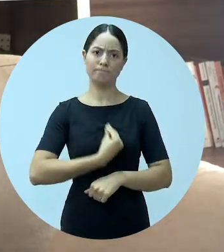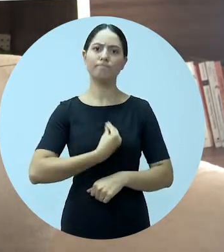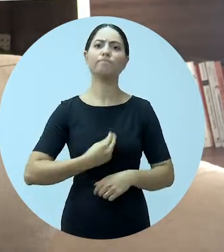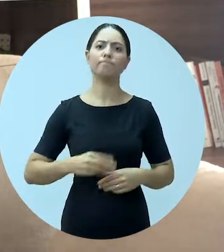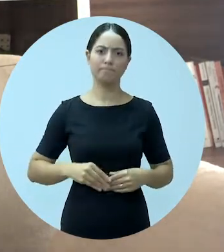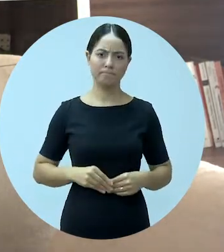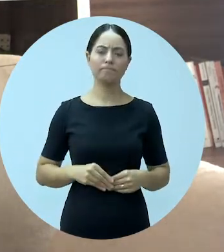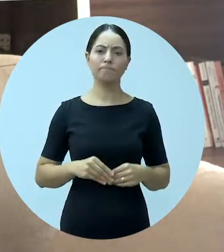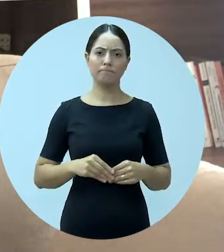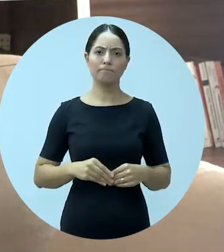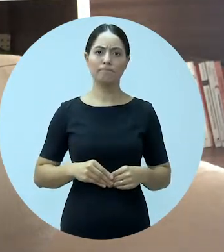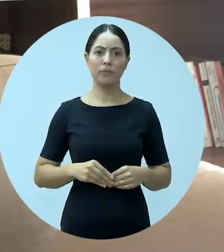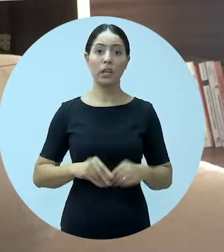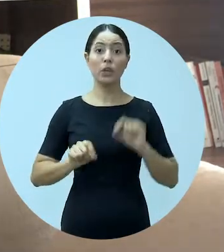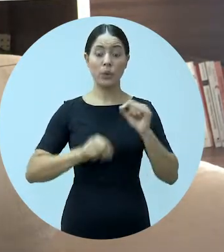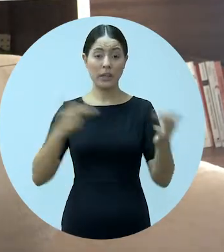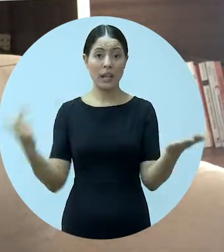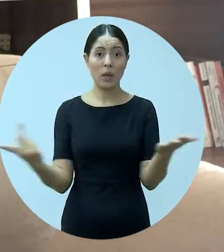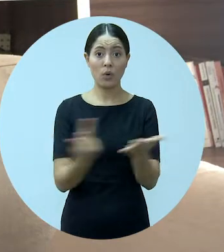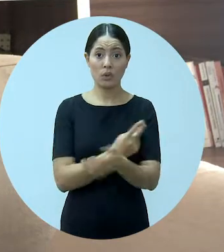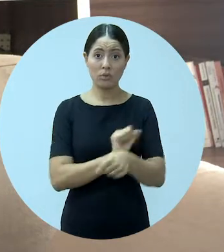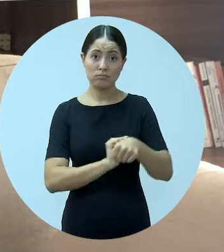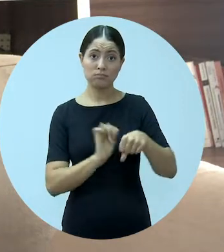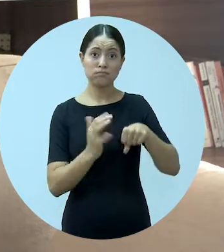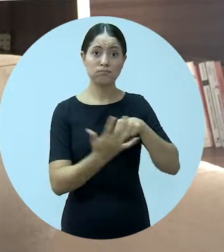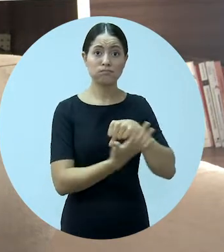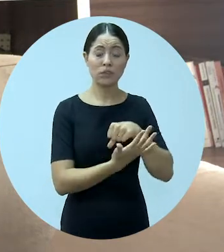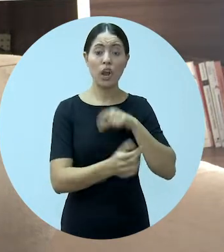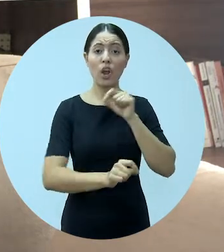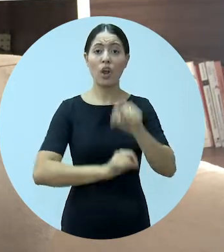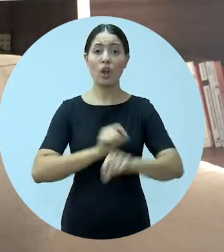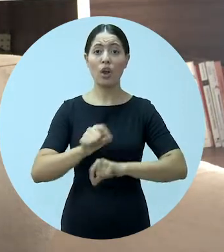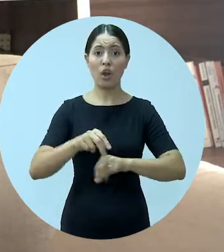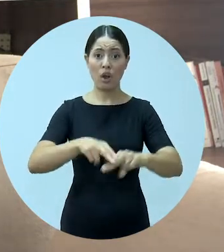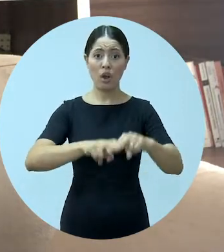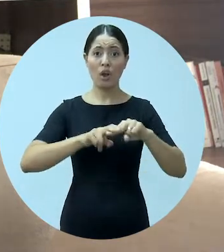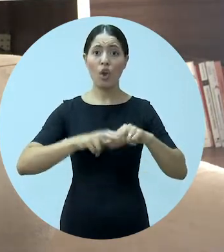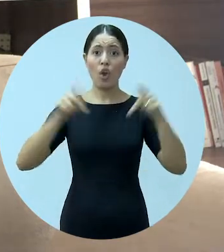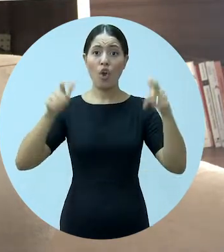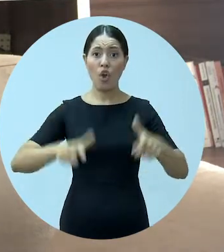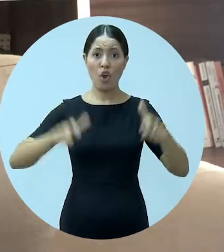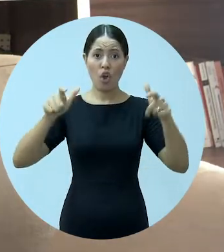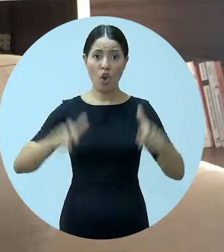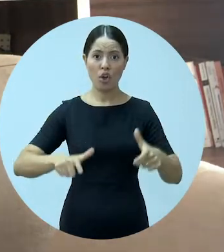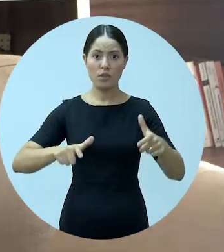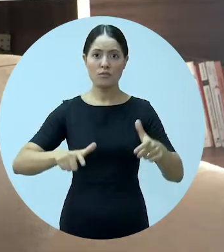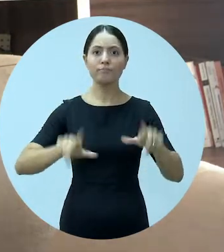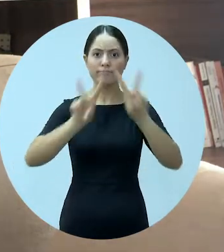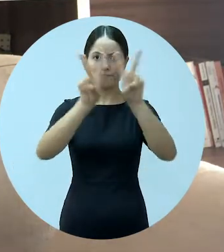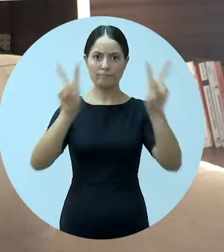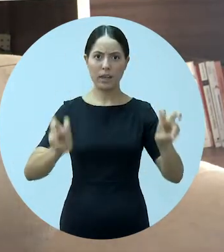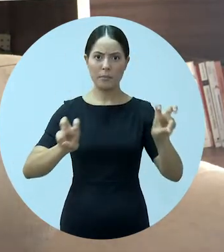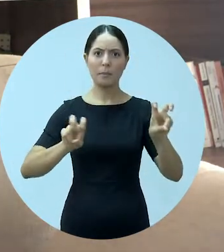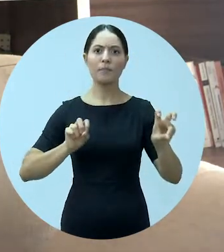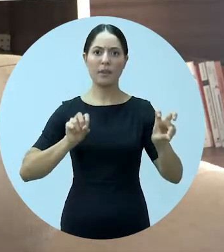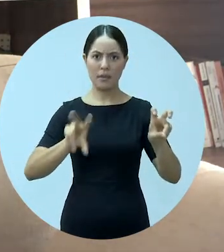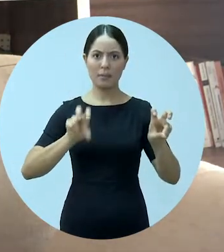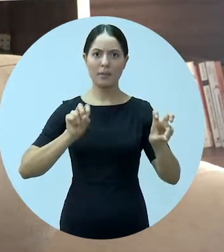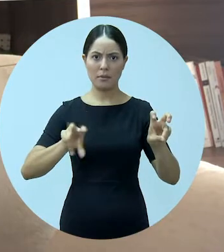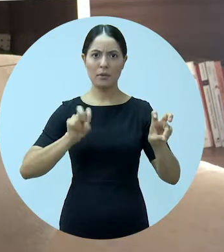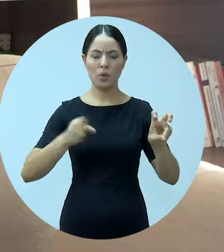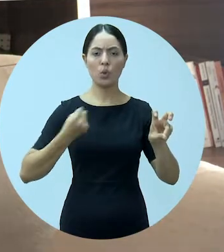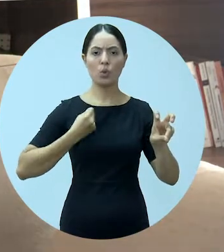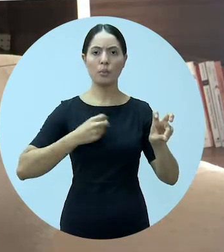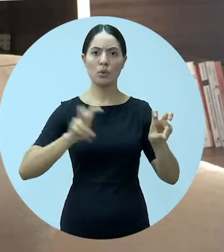vivenciando. E essa circunstância foi estabelecida no Boletim Epidemiológico nº